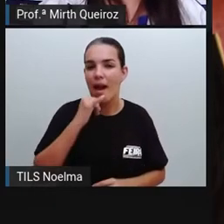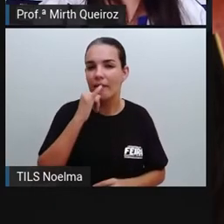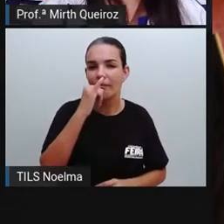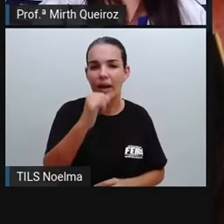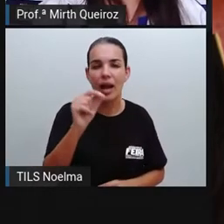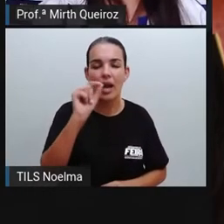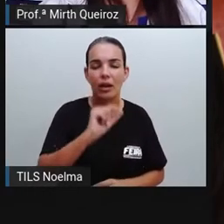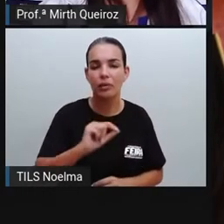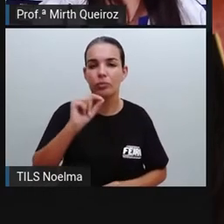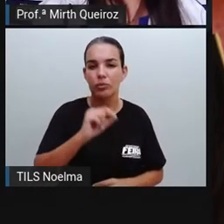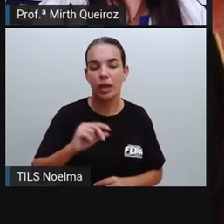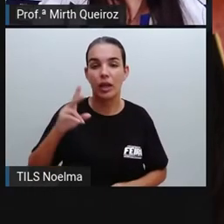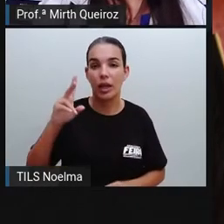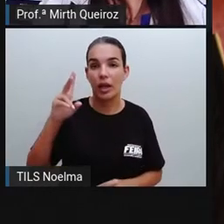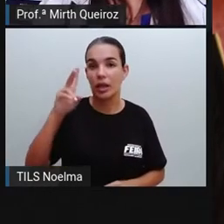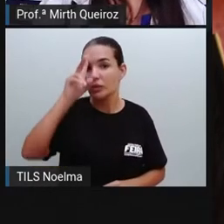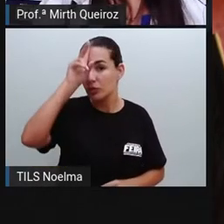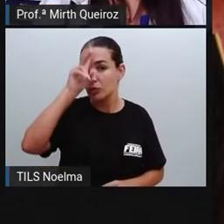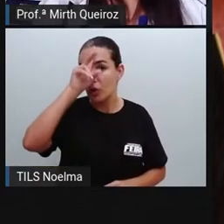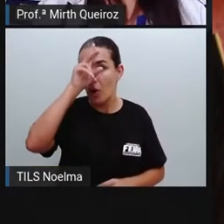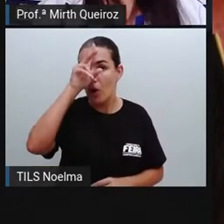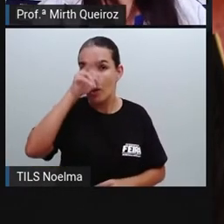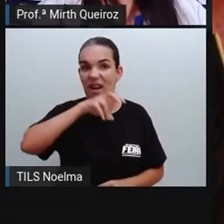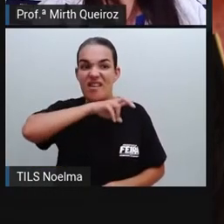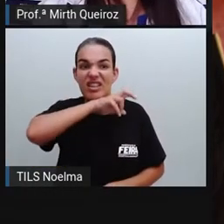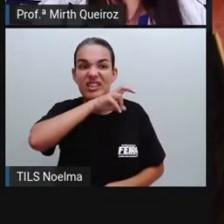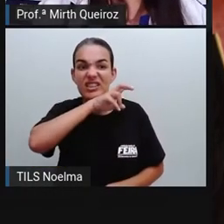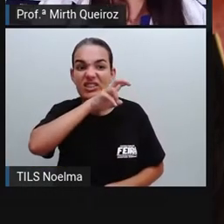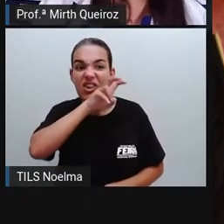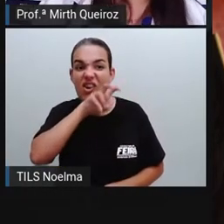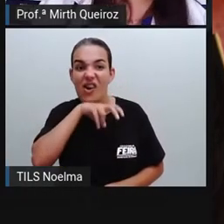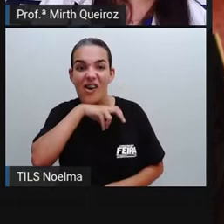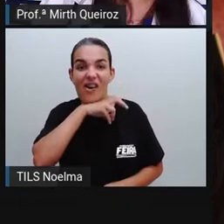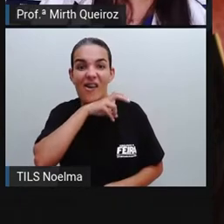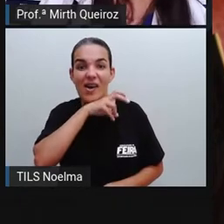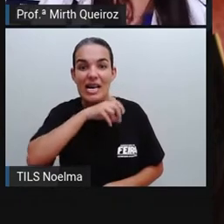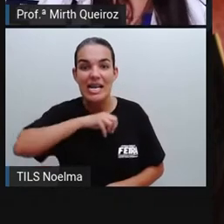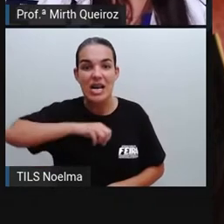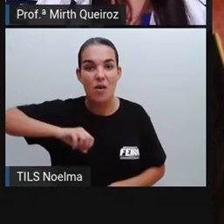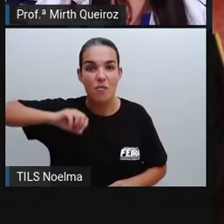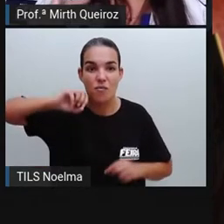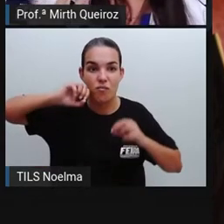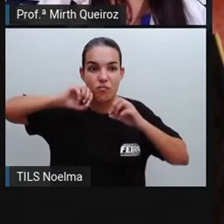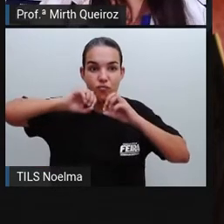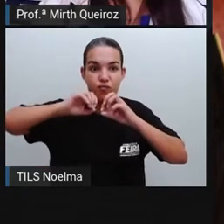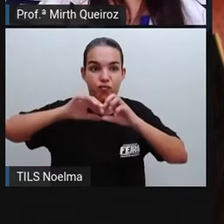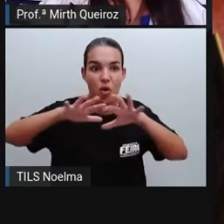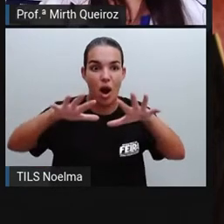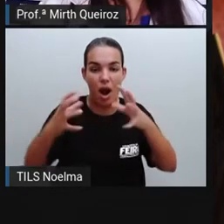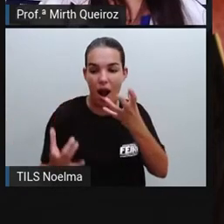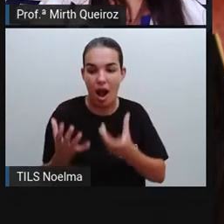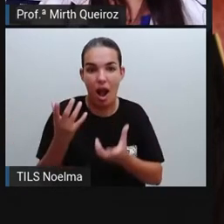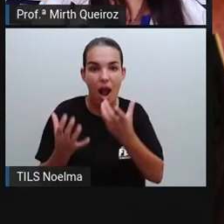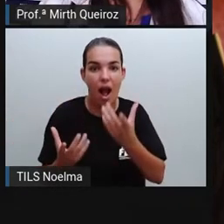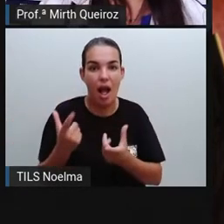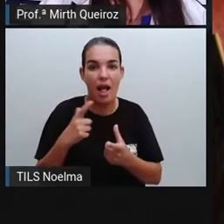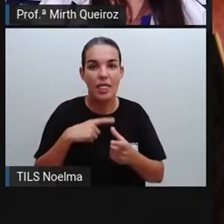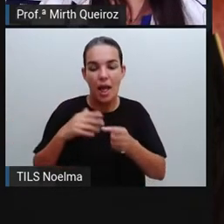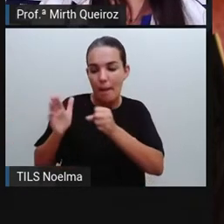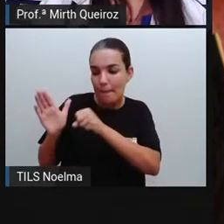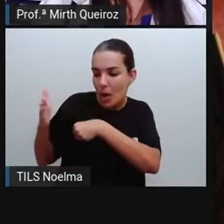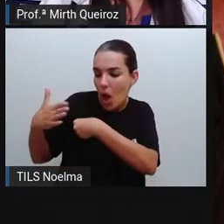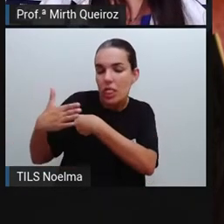serpente de povo que protege a floresta amazônica e, com seus olhos grandes e